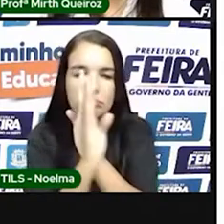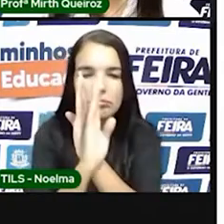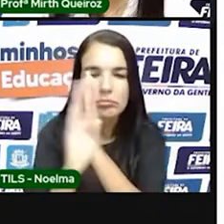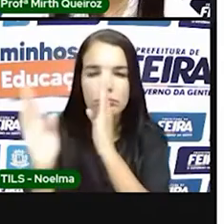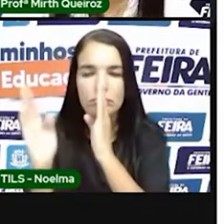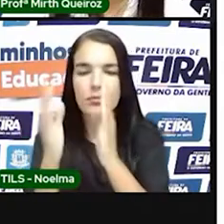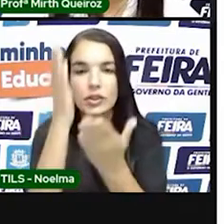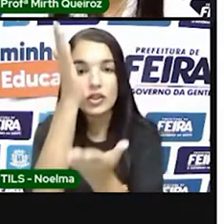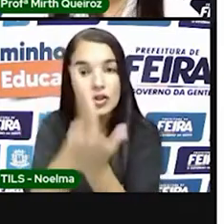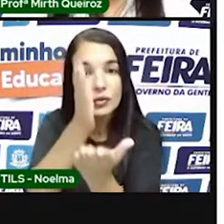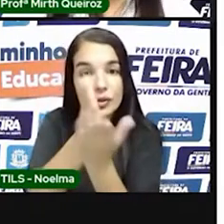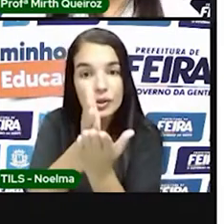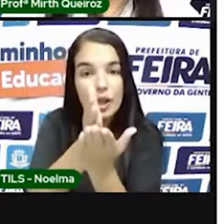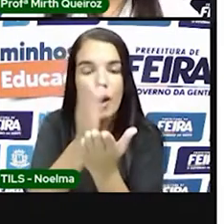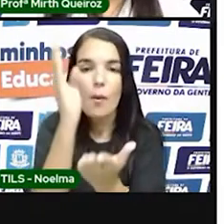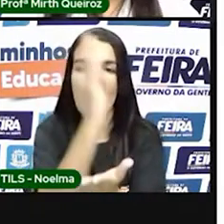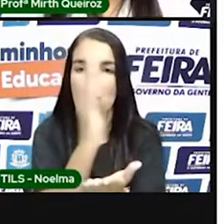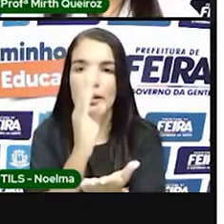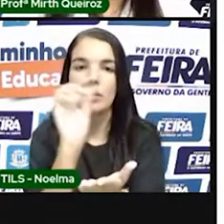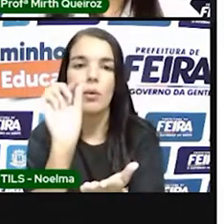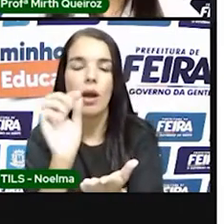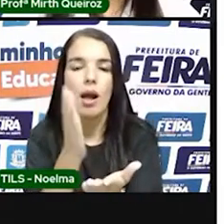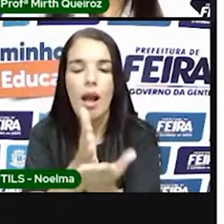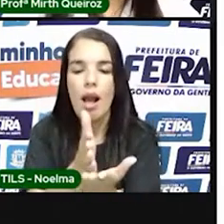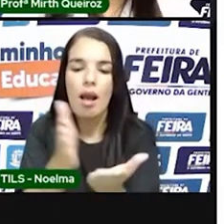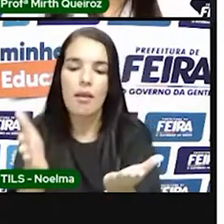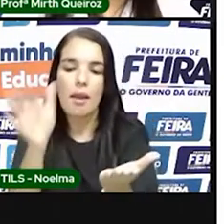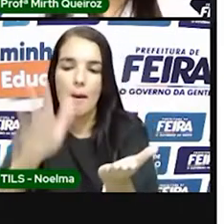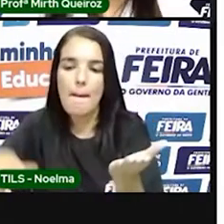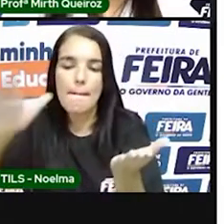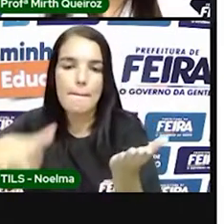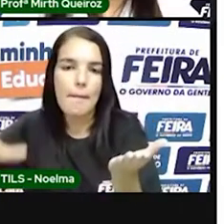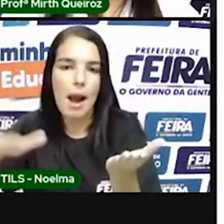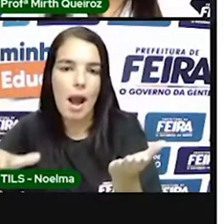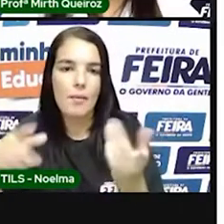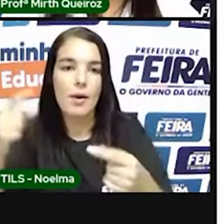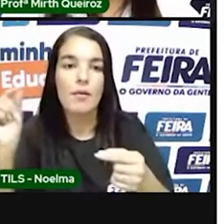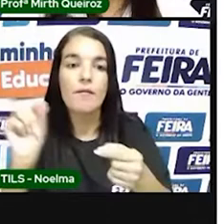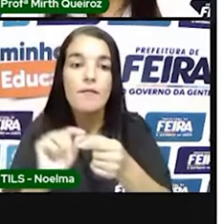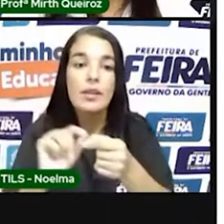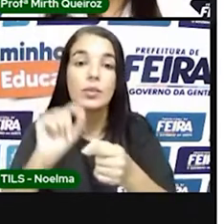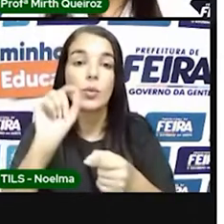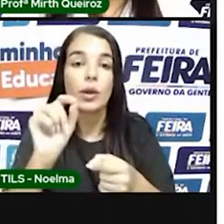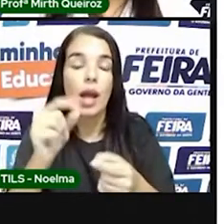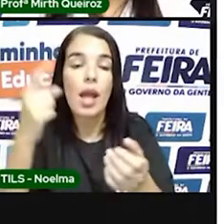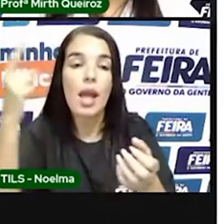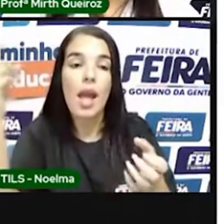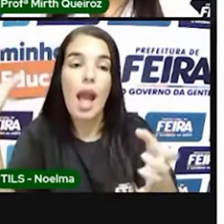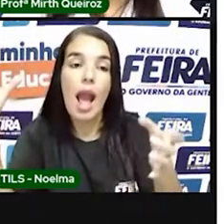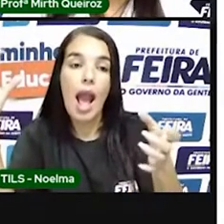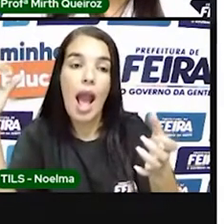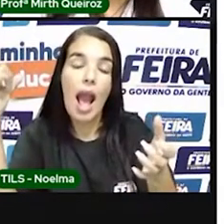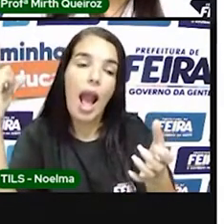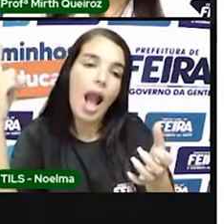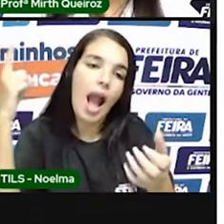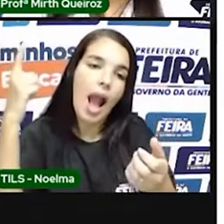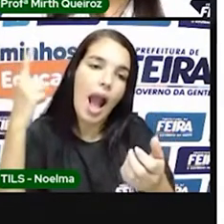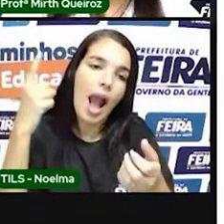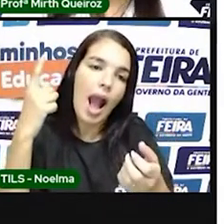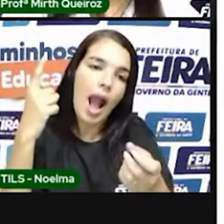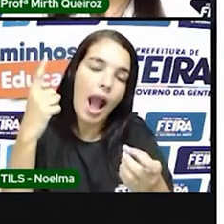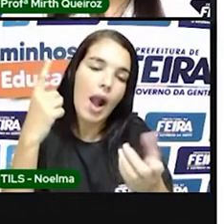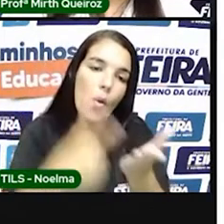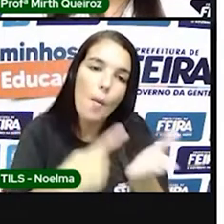Brasil em duas partes, onde foi um acordo feito por Espanha e Portugal para a divisão de terra.